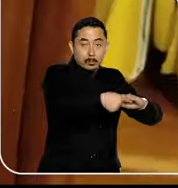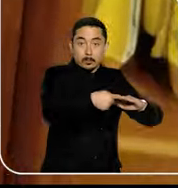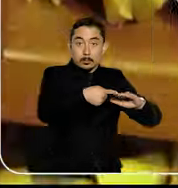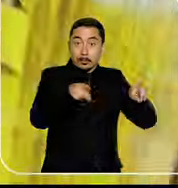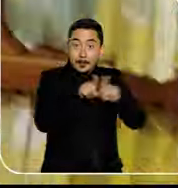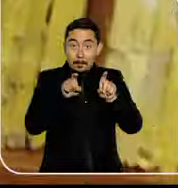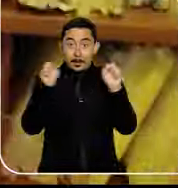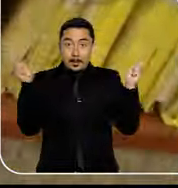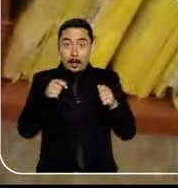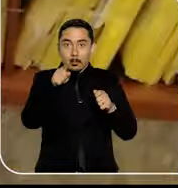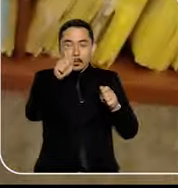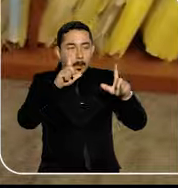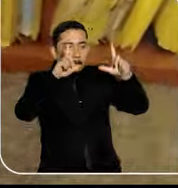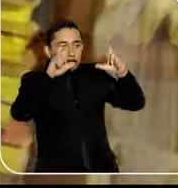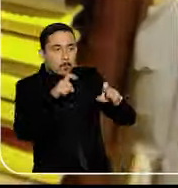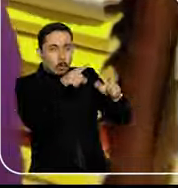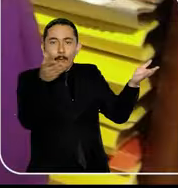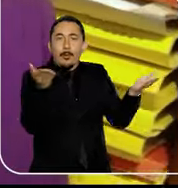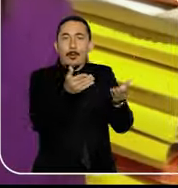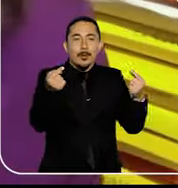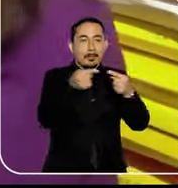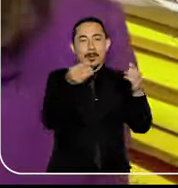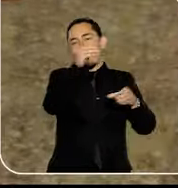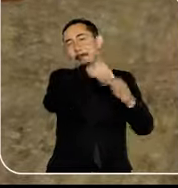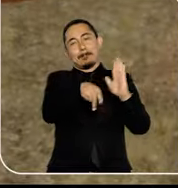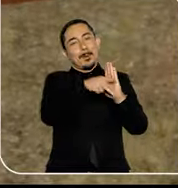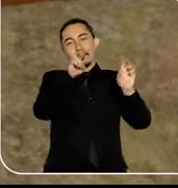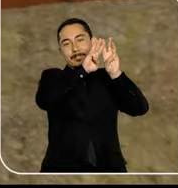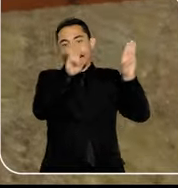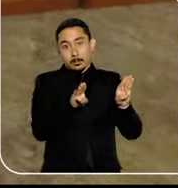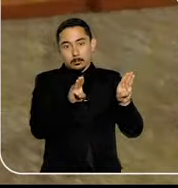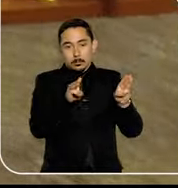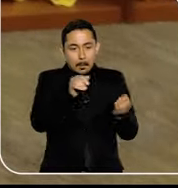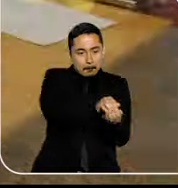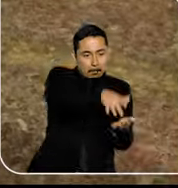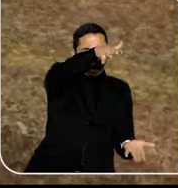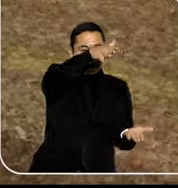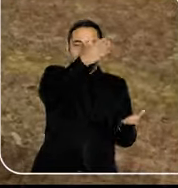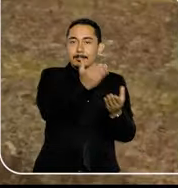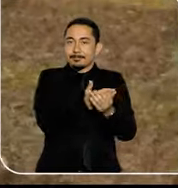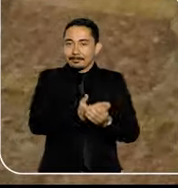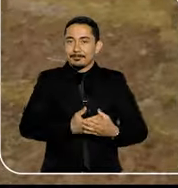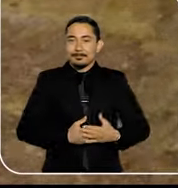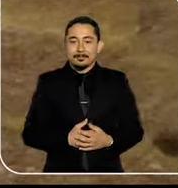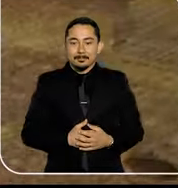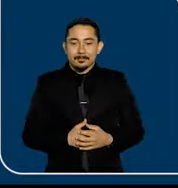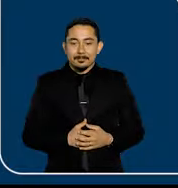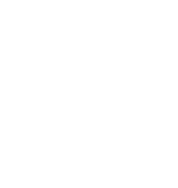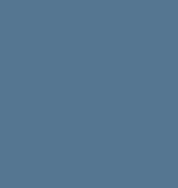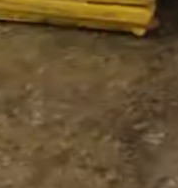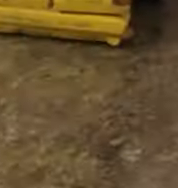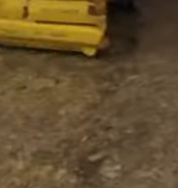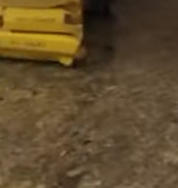tirar fotos ao lado do que hoje é peça de museu. Uma pilha de processos.